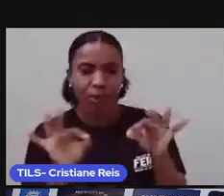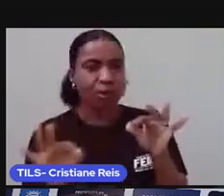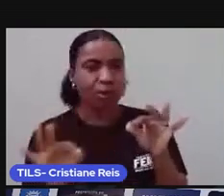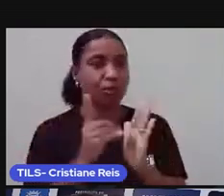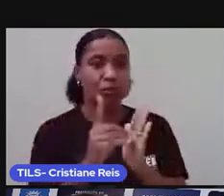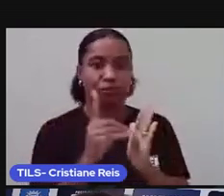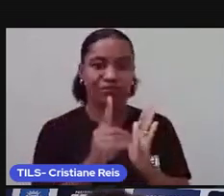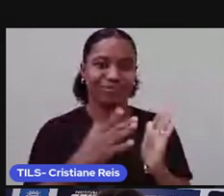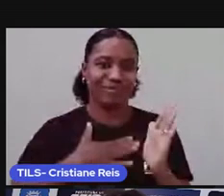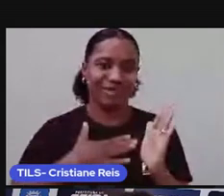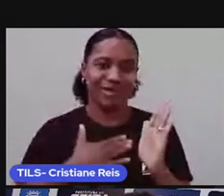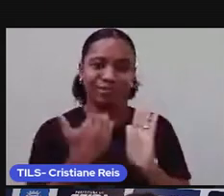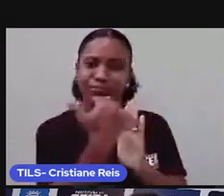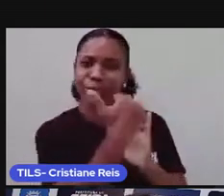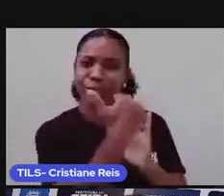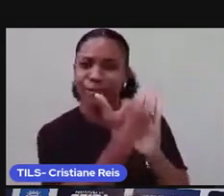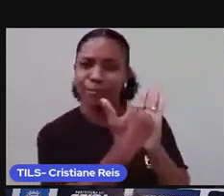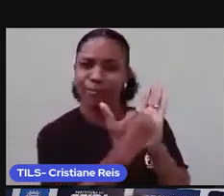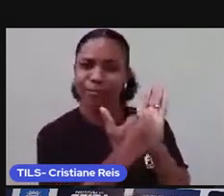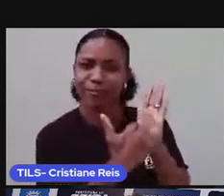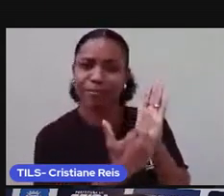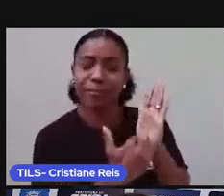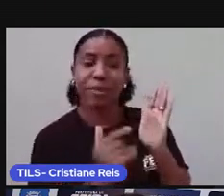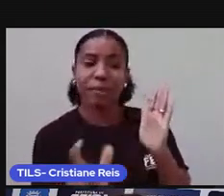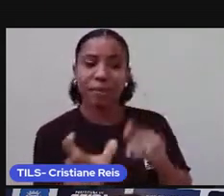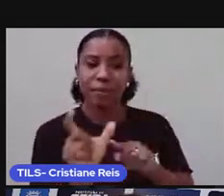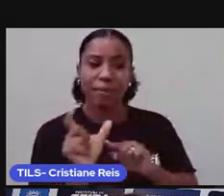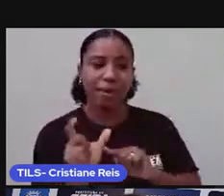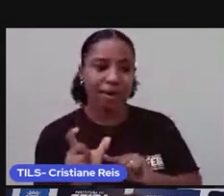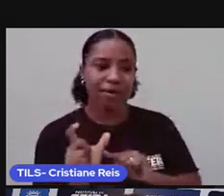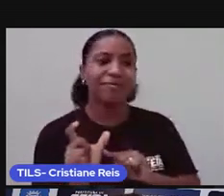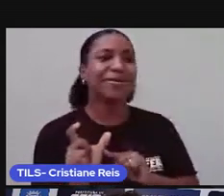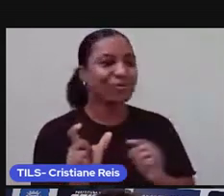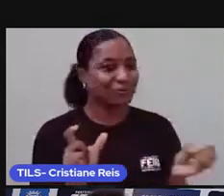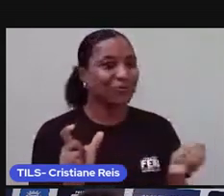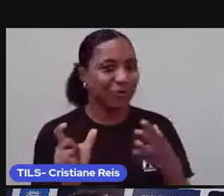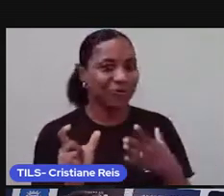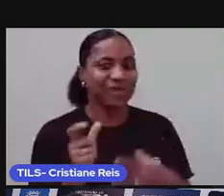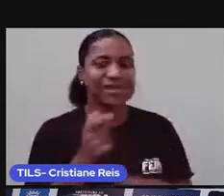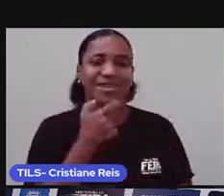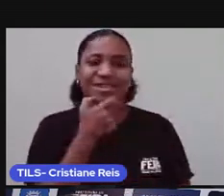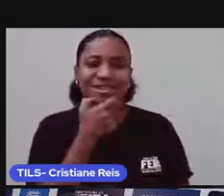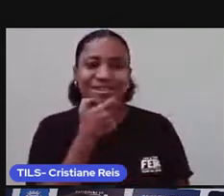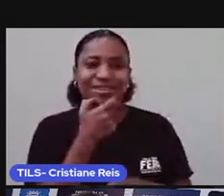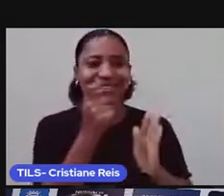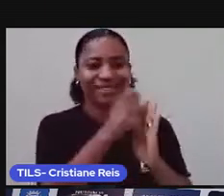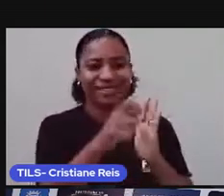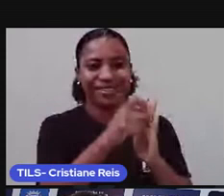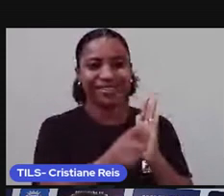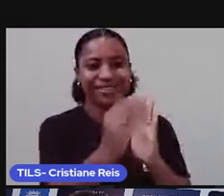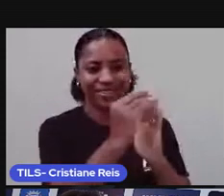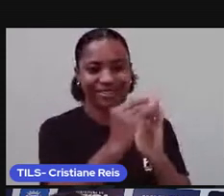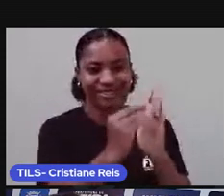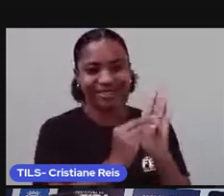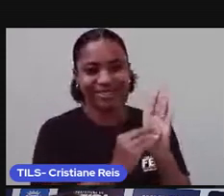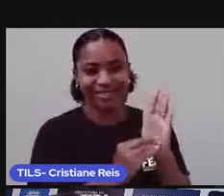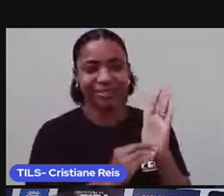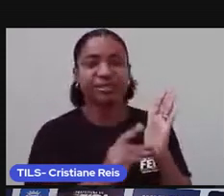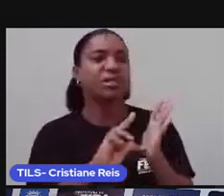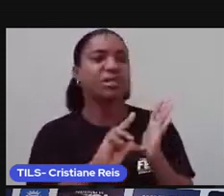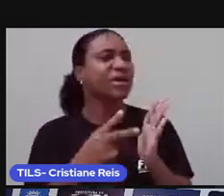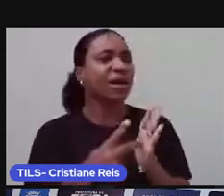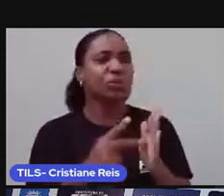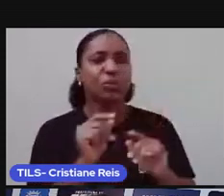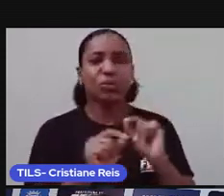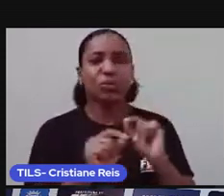dicionário. Então, todas as palavrinhas novas do inglês que surgiam, eu anotava lá com o respectivo significado.